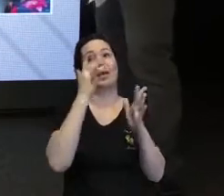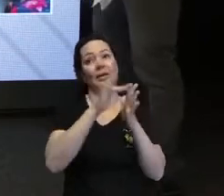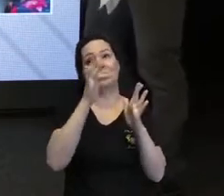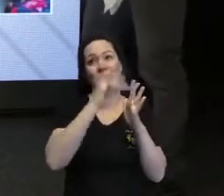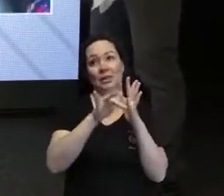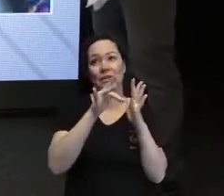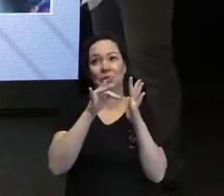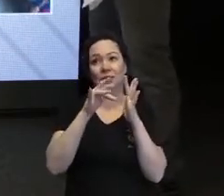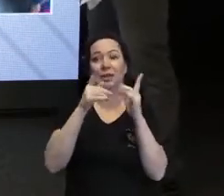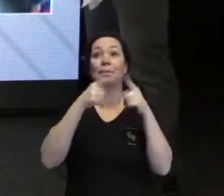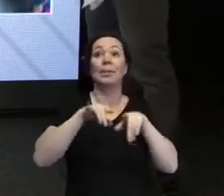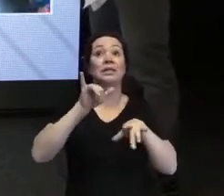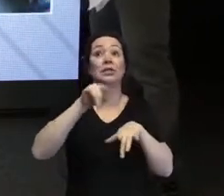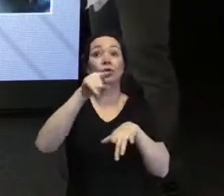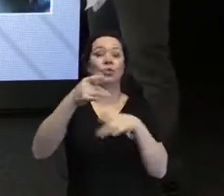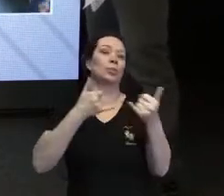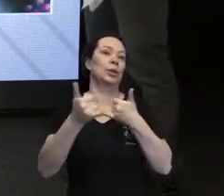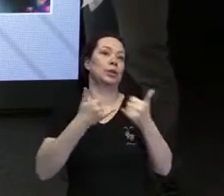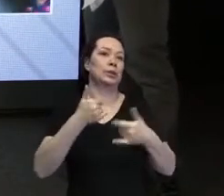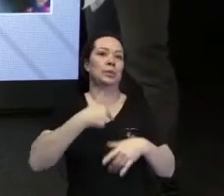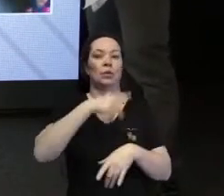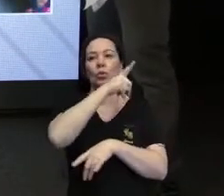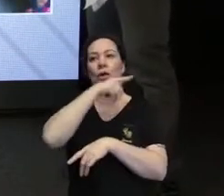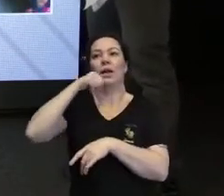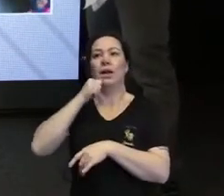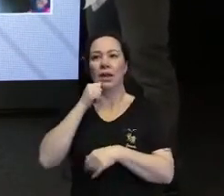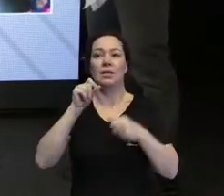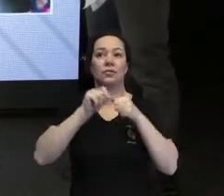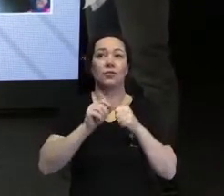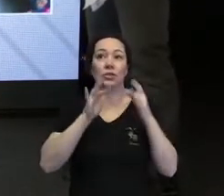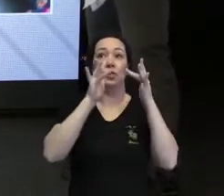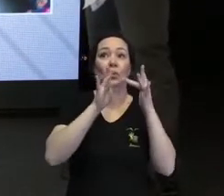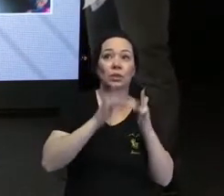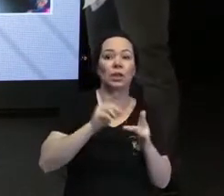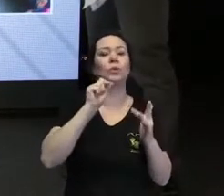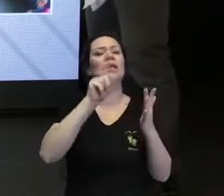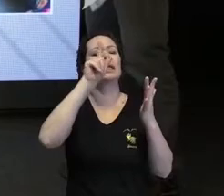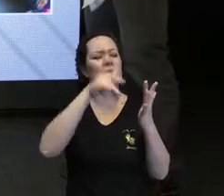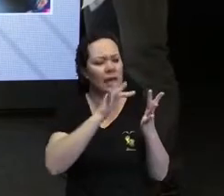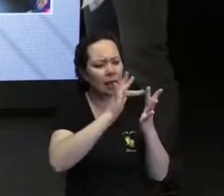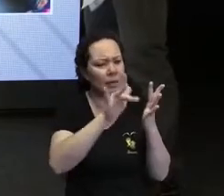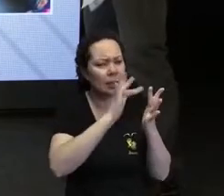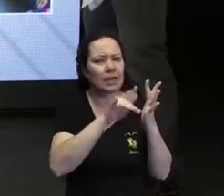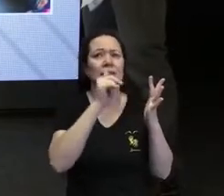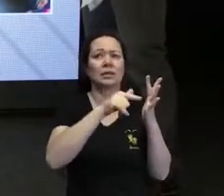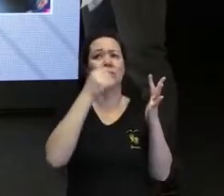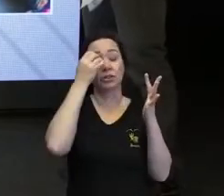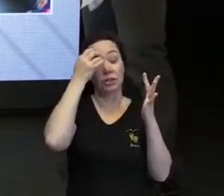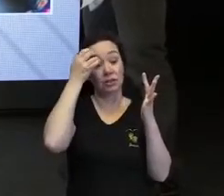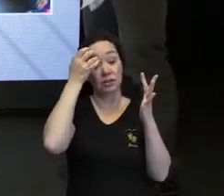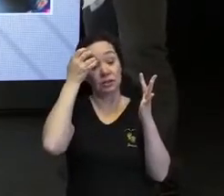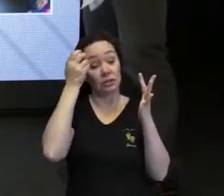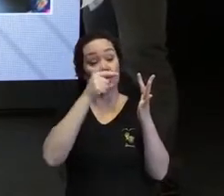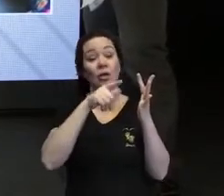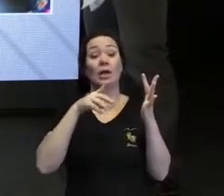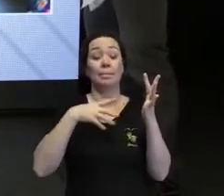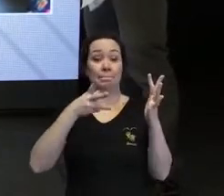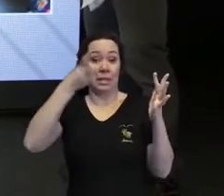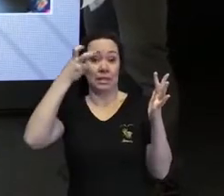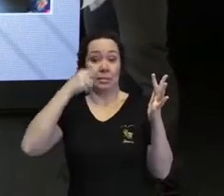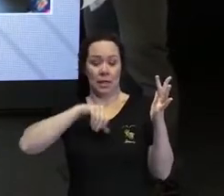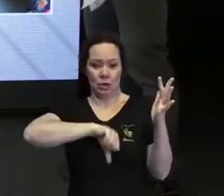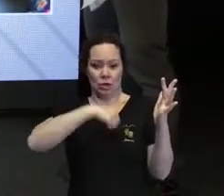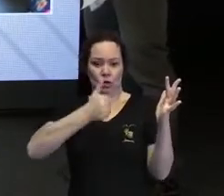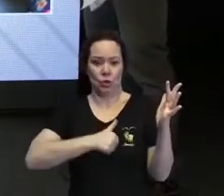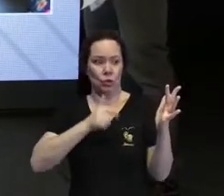a partir do momento que tu, Alex, por exemplo, tens contacto com o que é o capacitismo, ou percebes que é uma atitude capacitista, achar